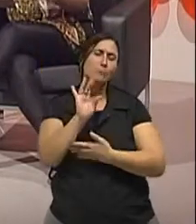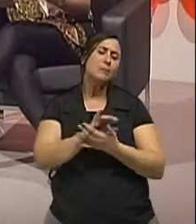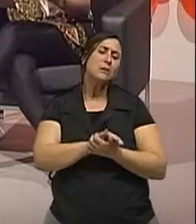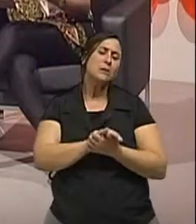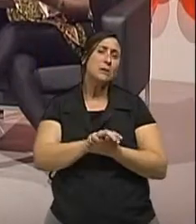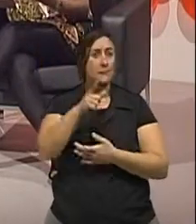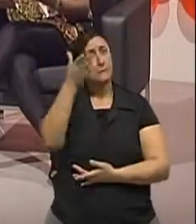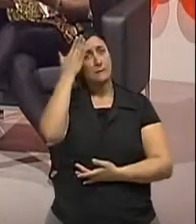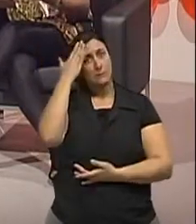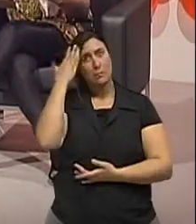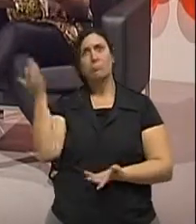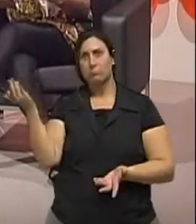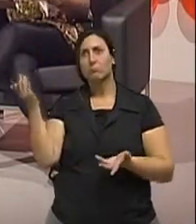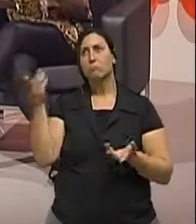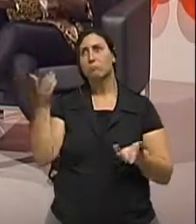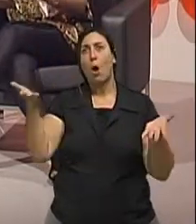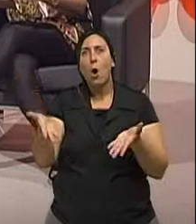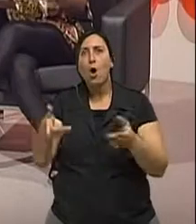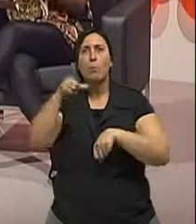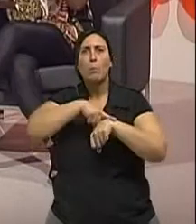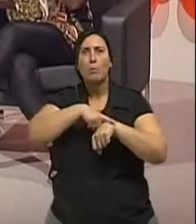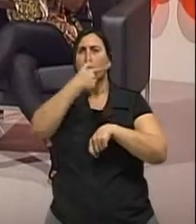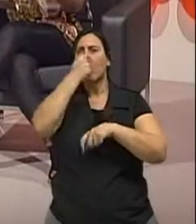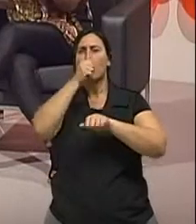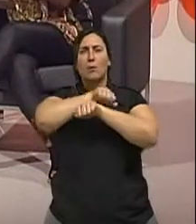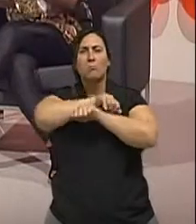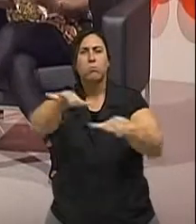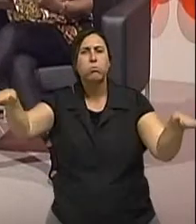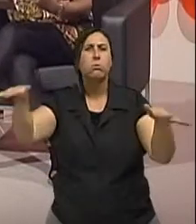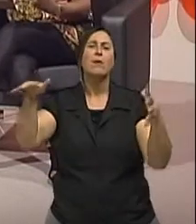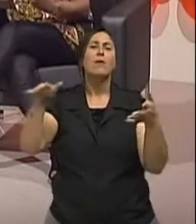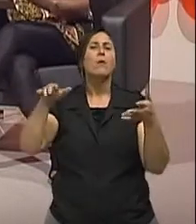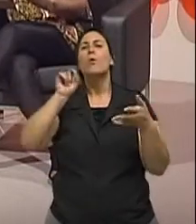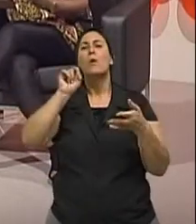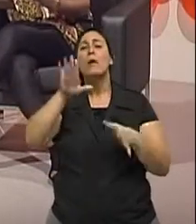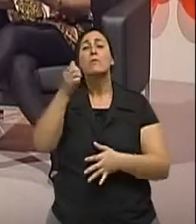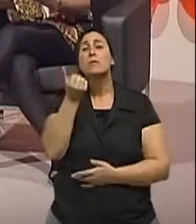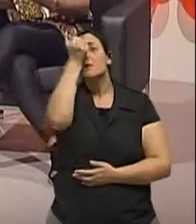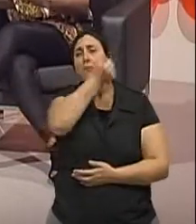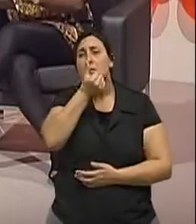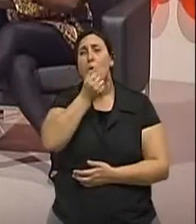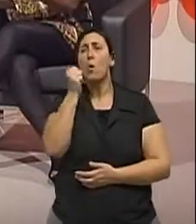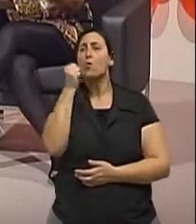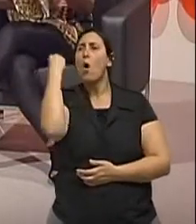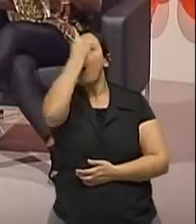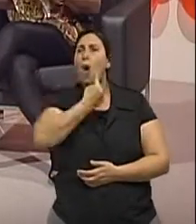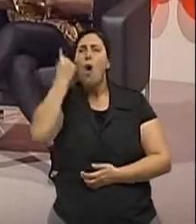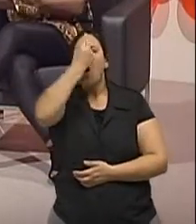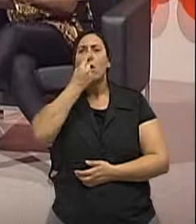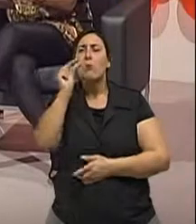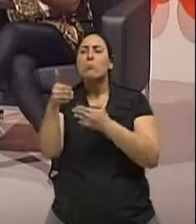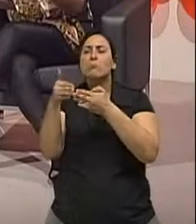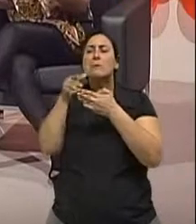gripe está se espalhando, ficar quatro, seis, oito horas, muitas vezes, com pequenos intervalos, naquele